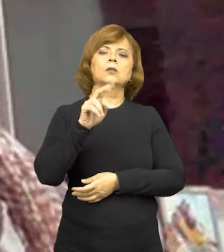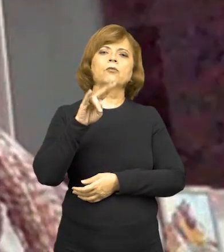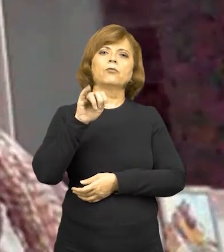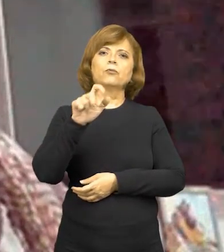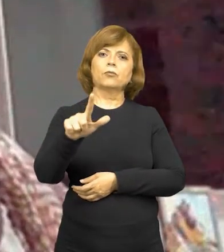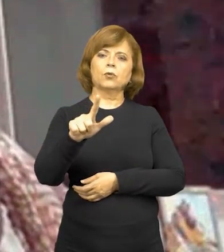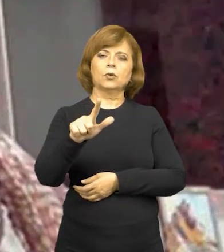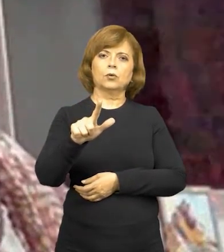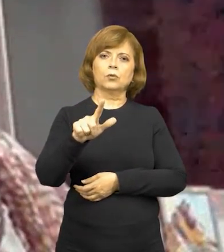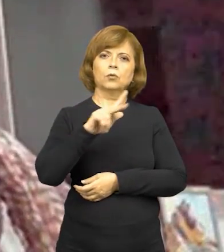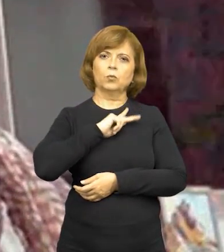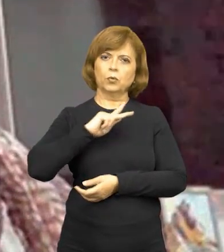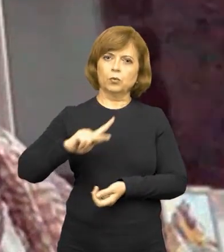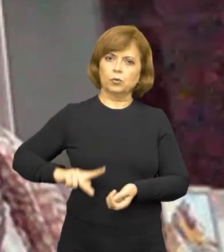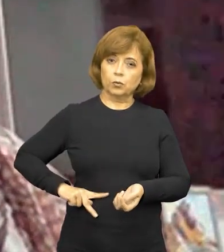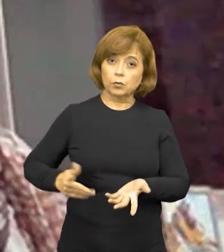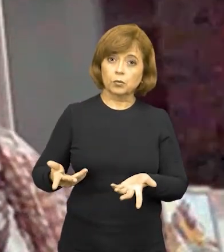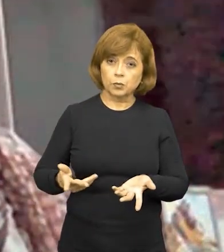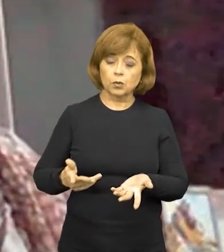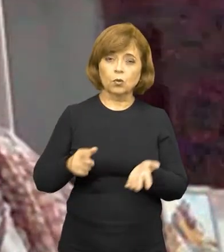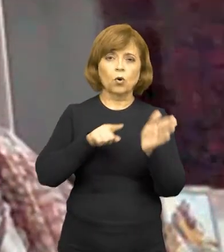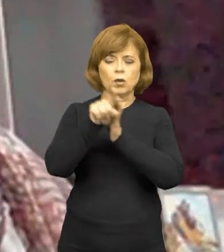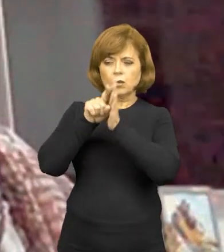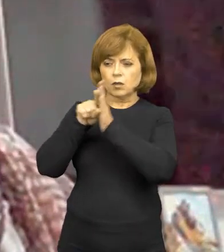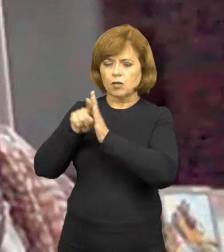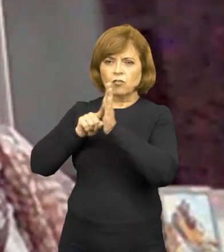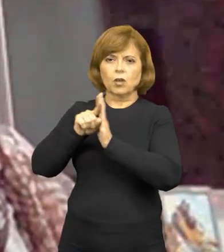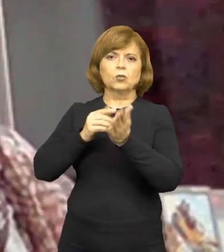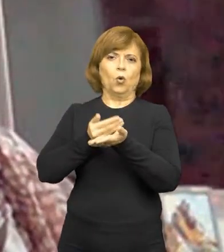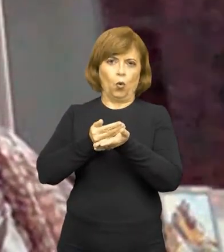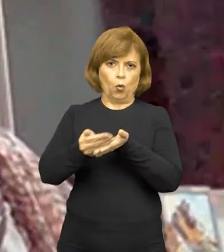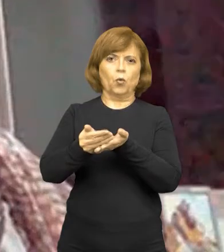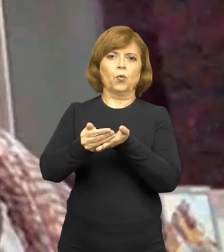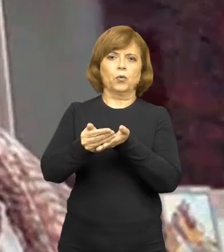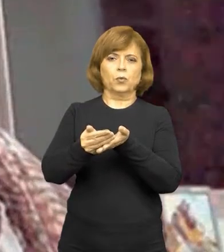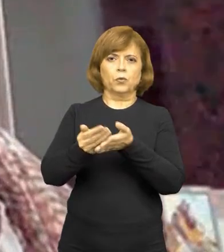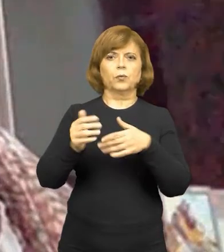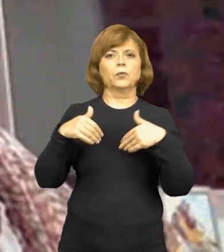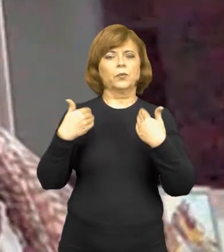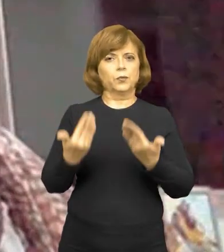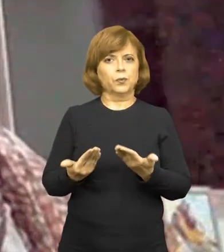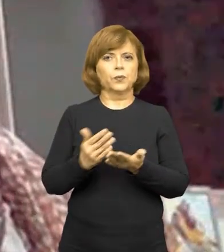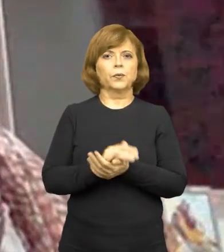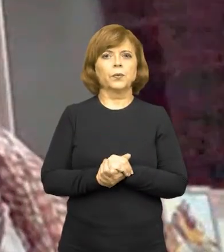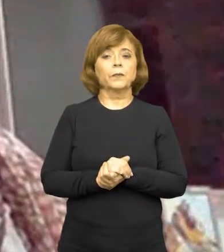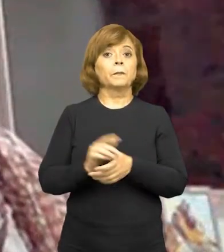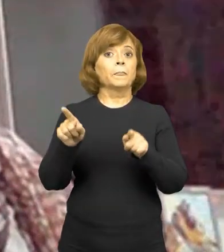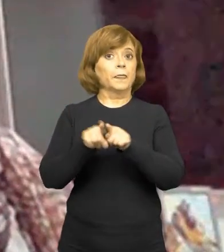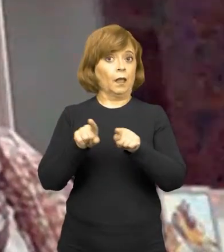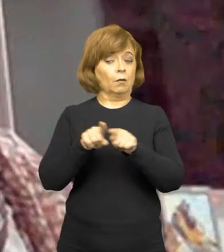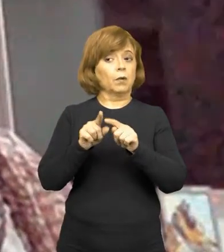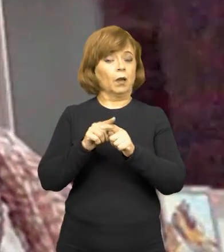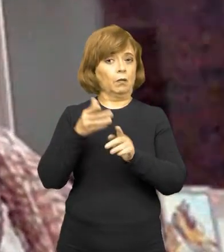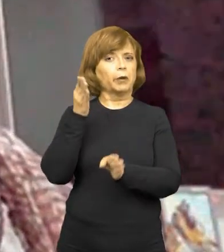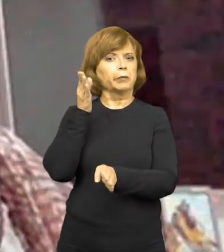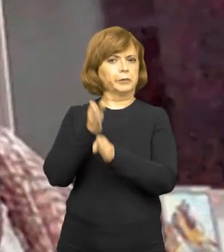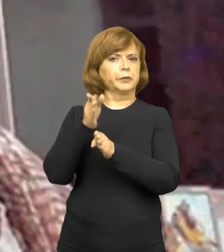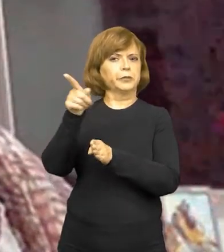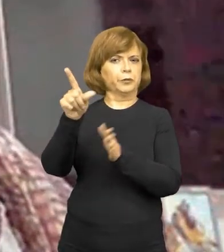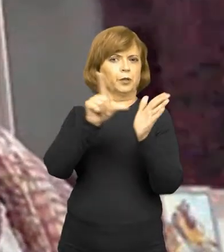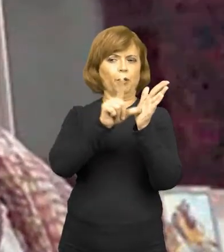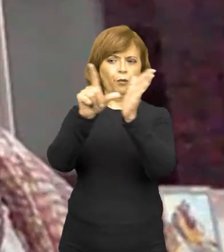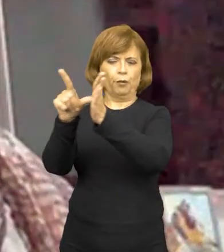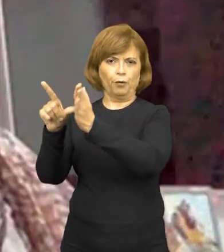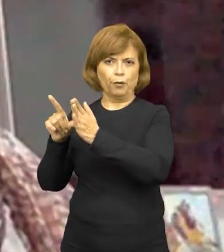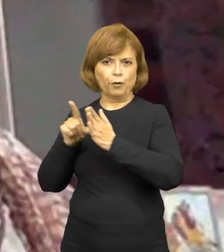e a investigação se iniciou, inclusive com a identificação dessas